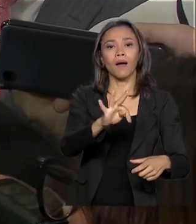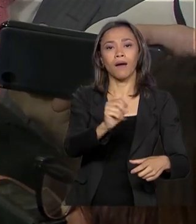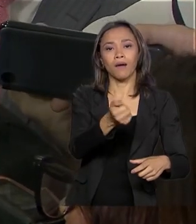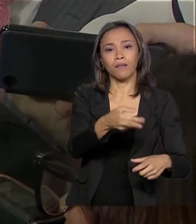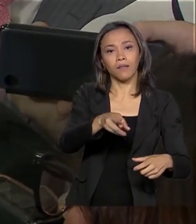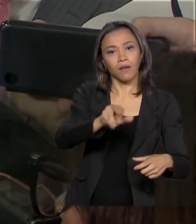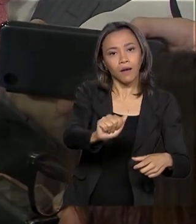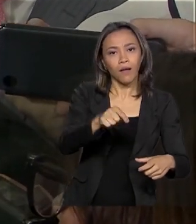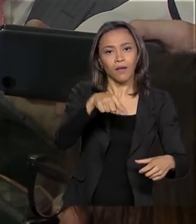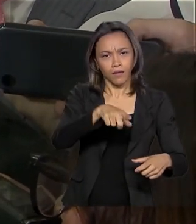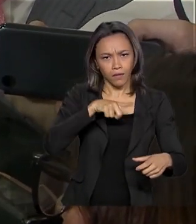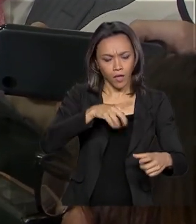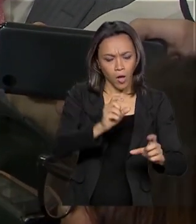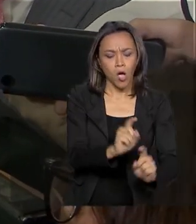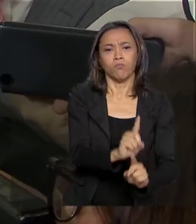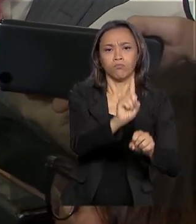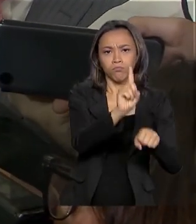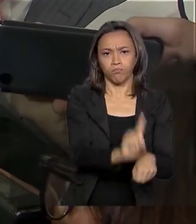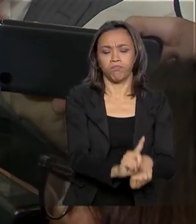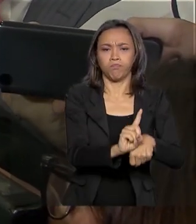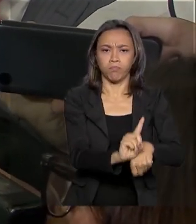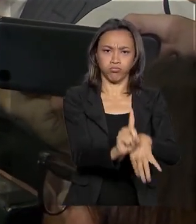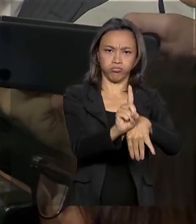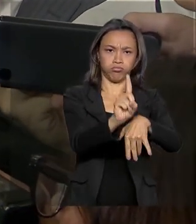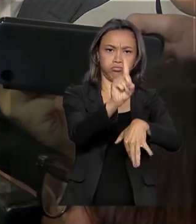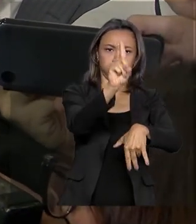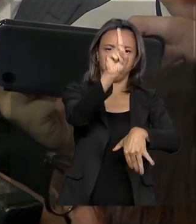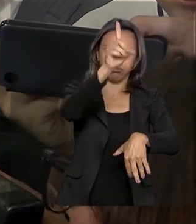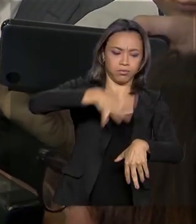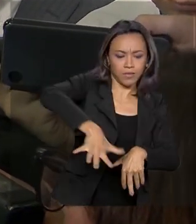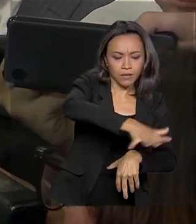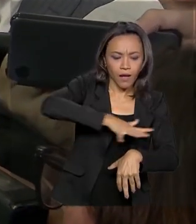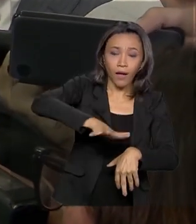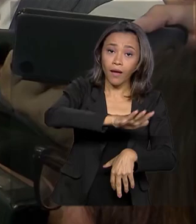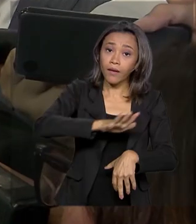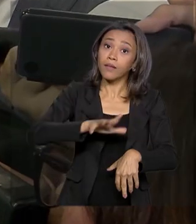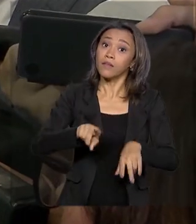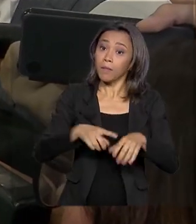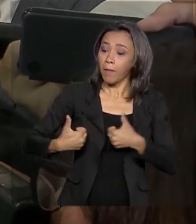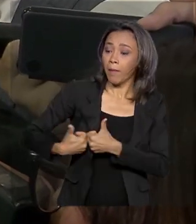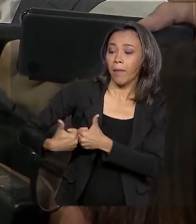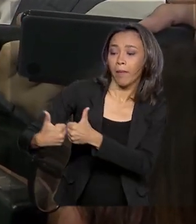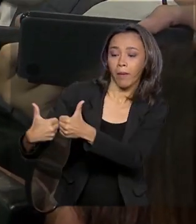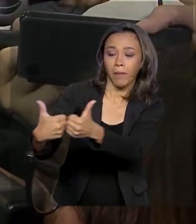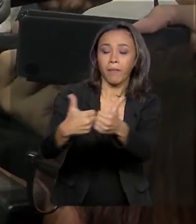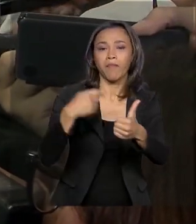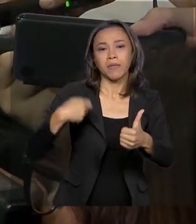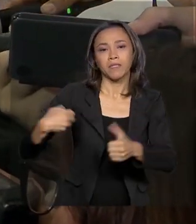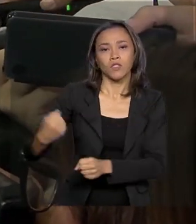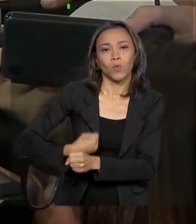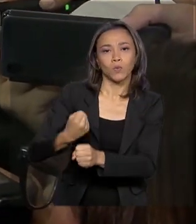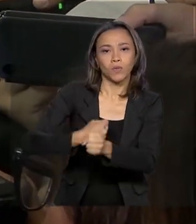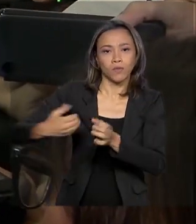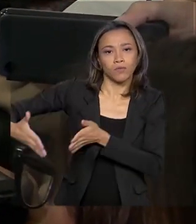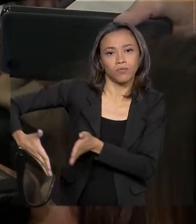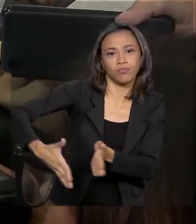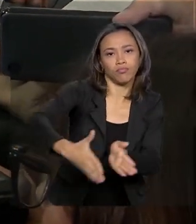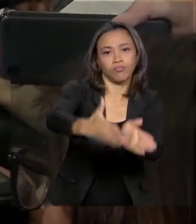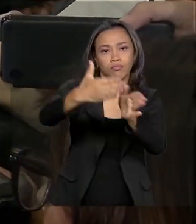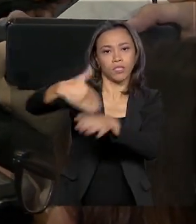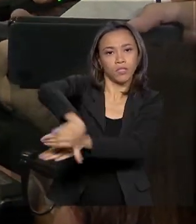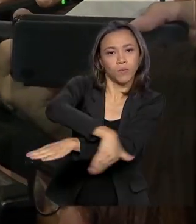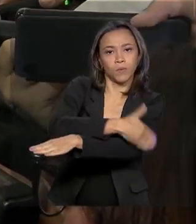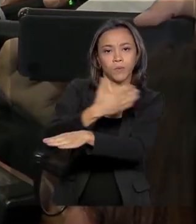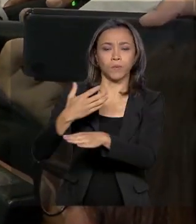as bases, as plataformas de lançamento, mas também no entorno. Vai precisar de estradas, vai precisar de uma melhoria